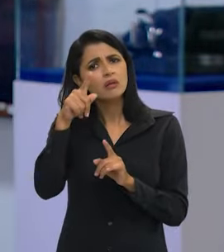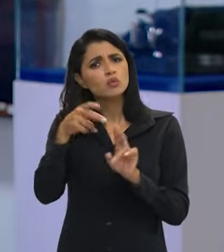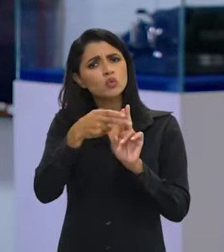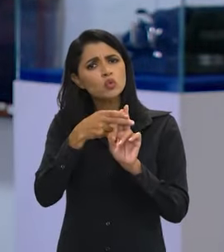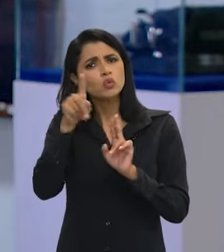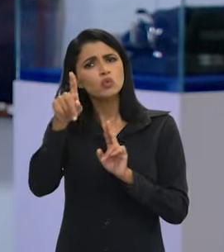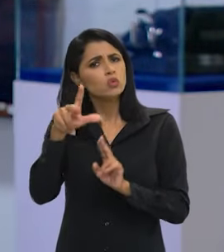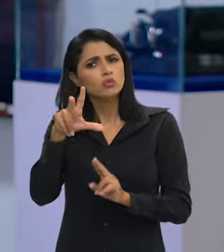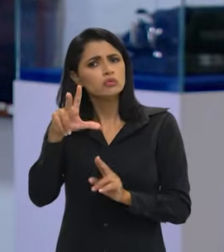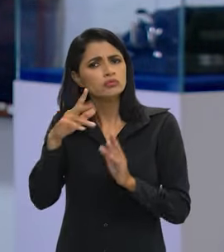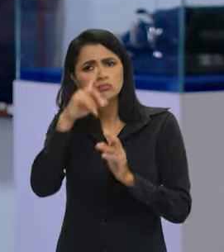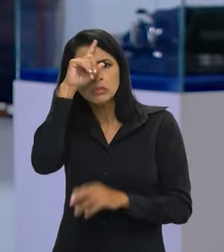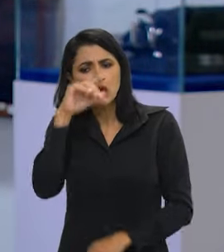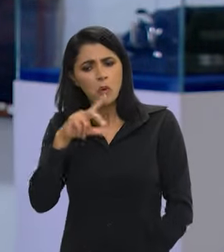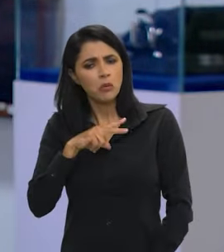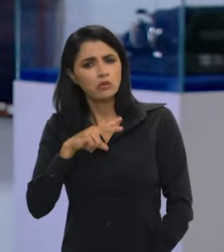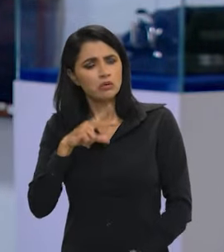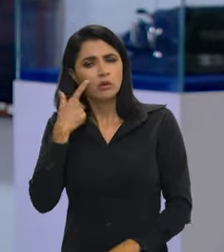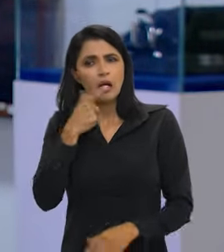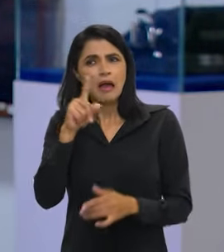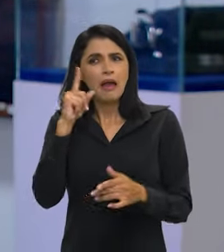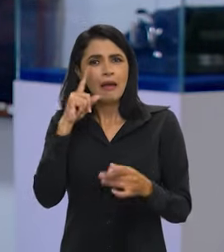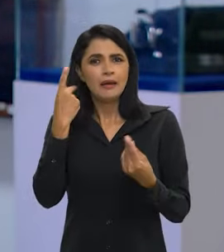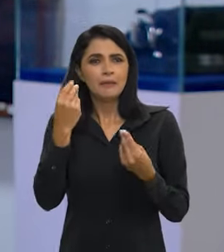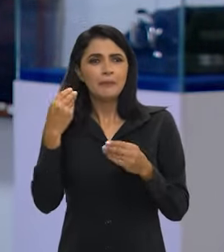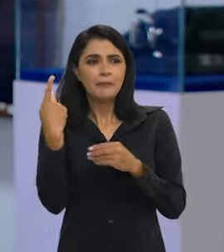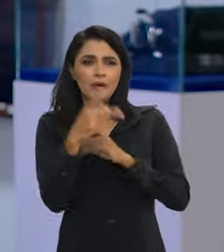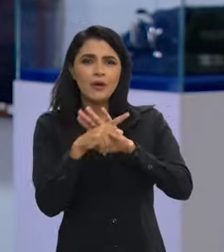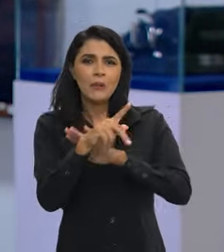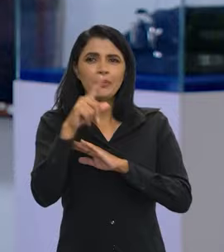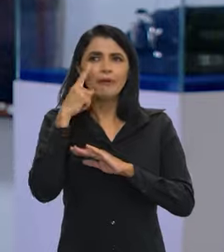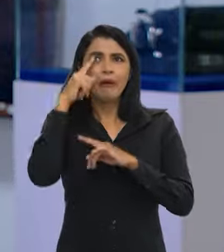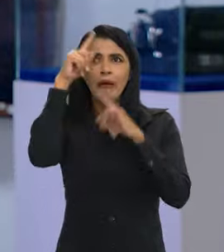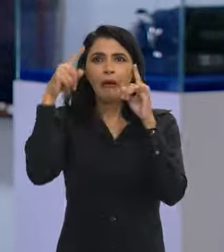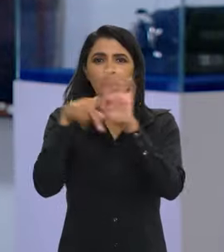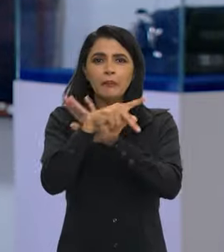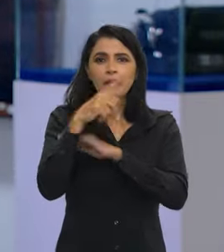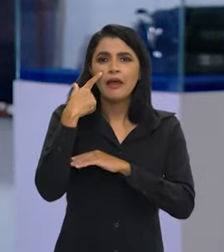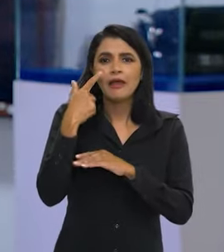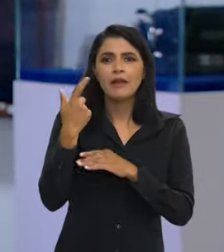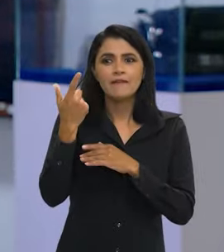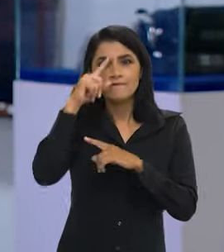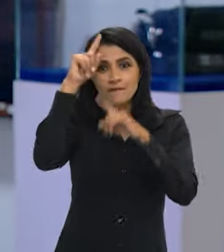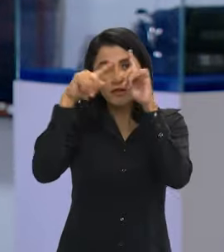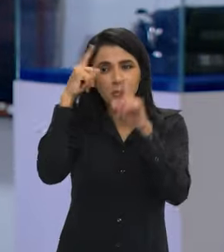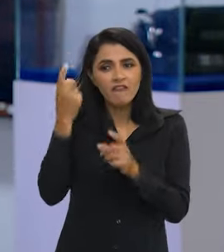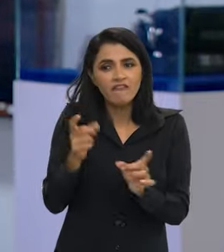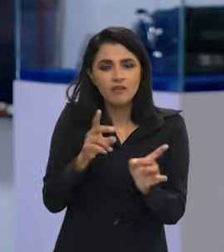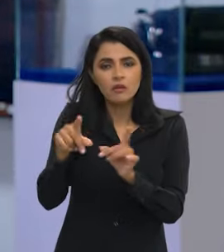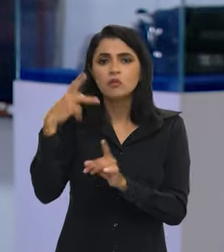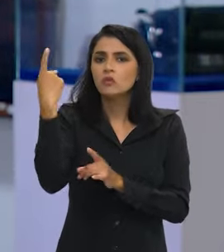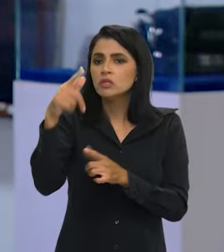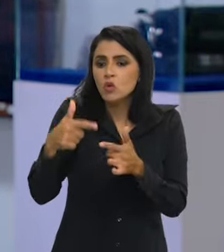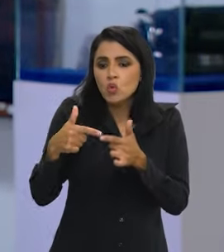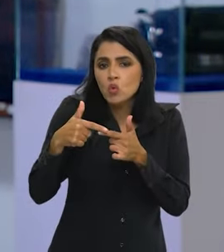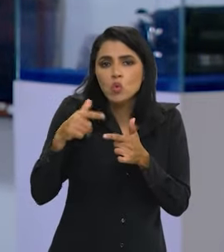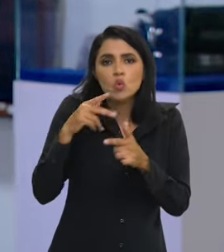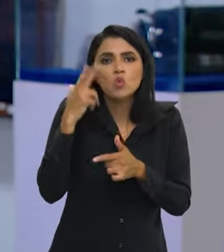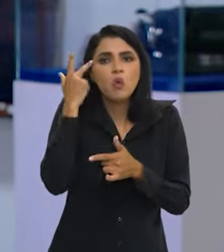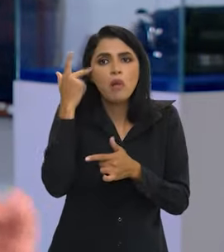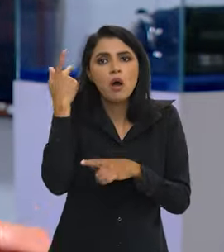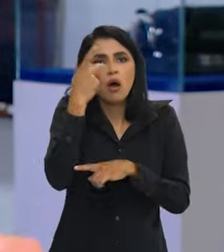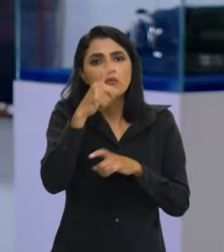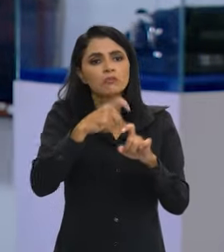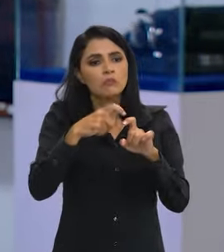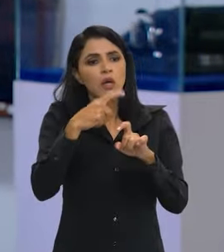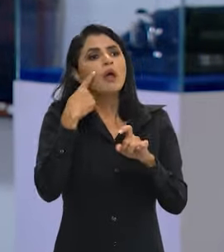aquele que você pega no SUS, no particular. Não existe atestado para fins previdenciais. Isso invenção para vender. Você vai pegar o seu atestado. Normal,